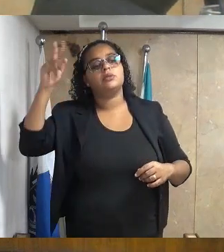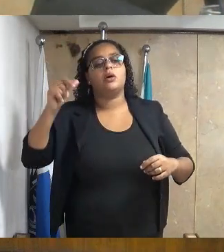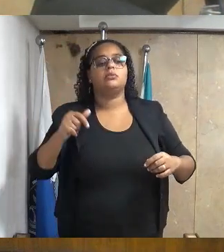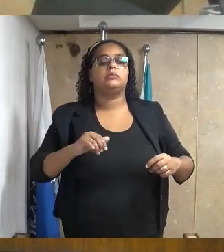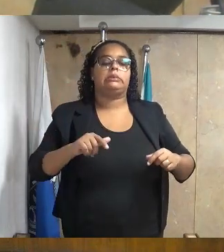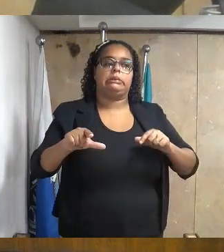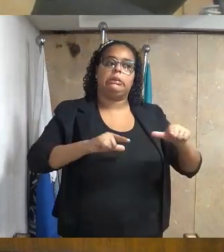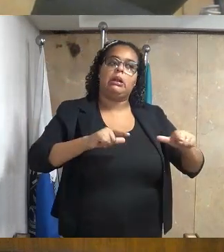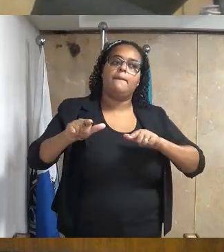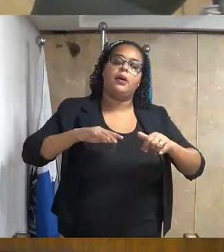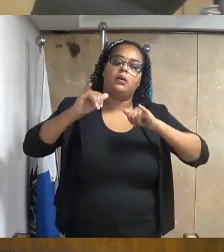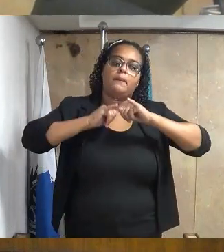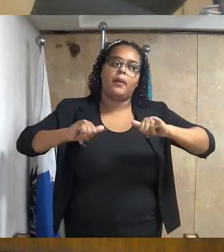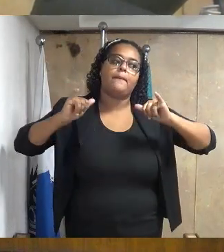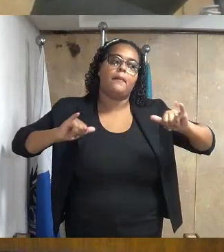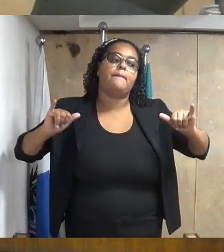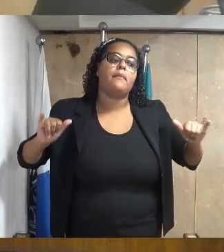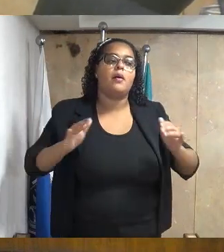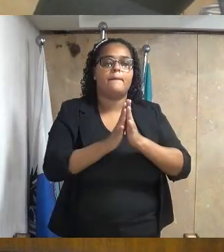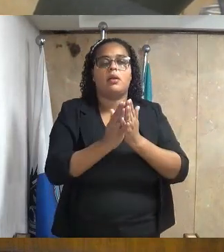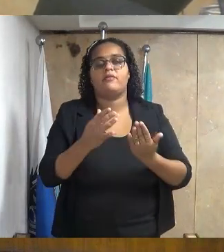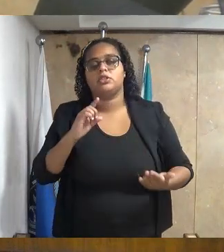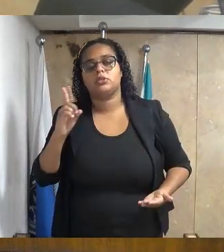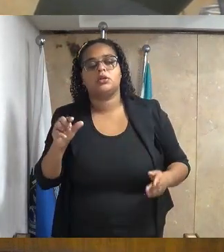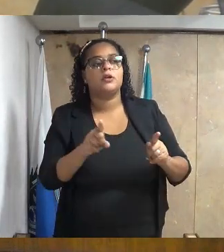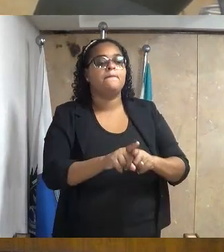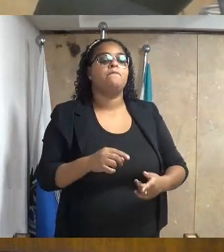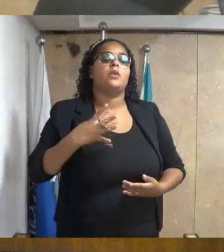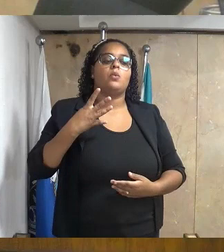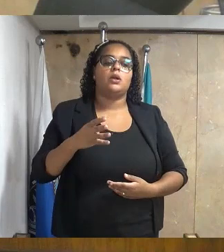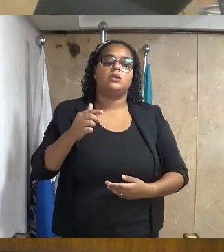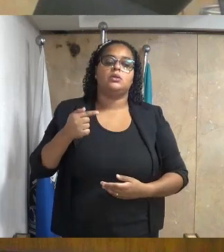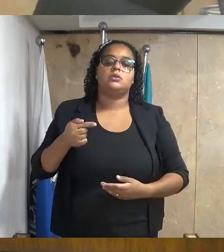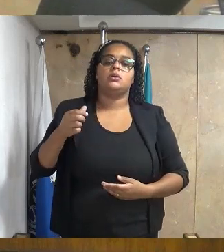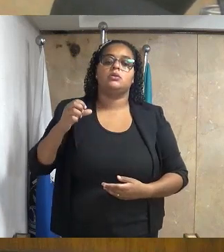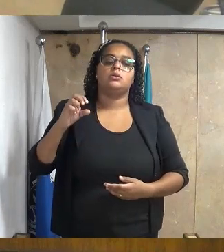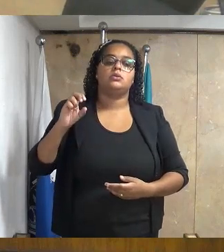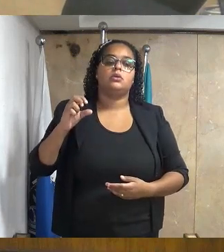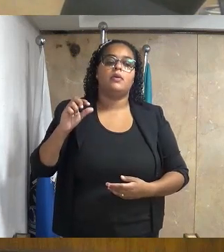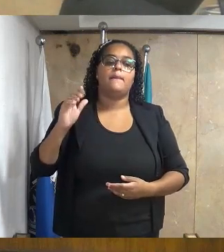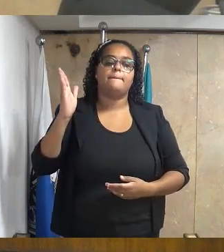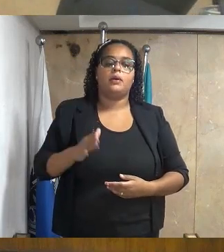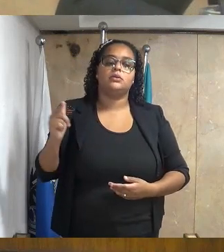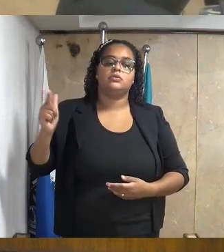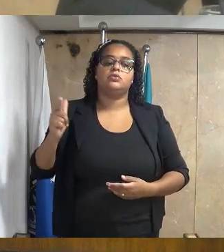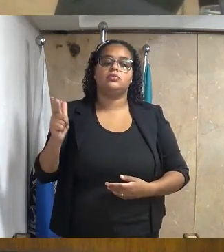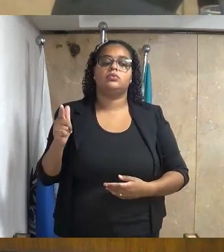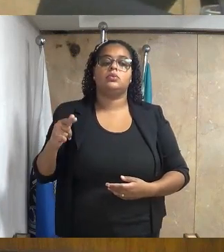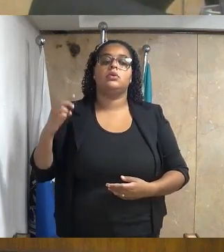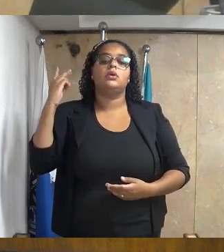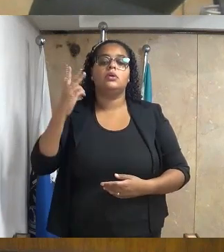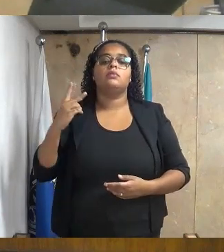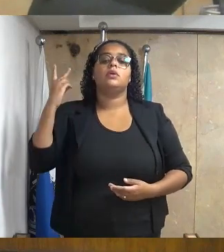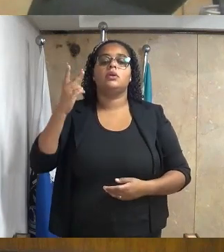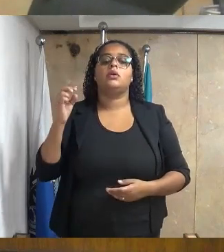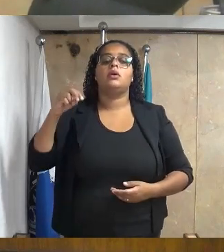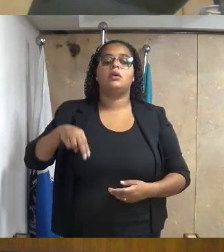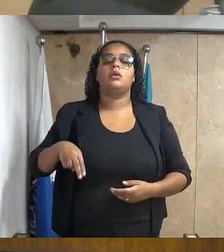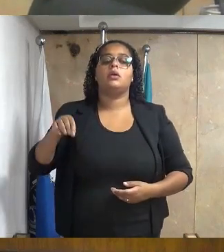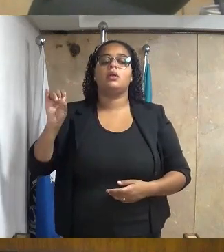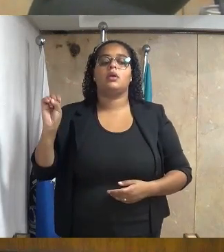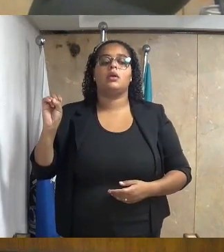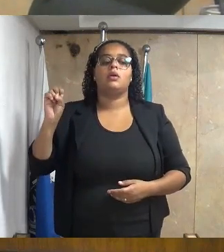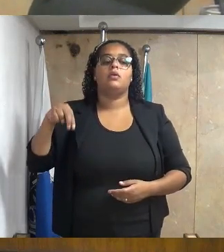prol da difusão do Evangelho. Requerimento número 4376, barra 2022, do excelentíssimo vereador Nivan Almeida,